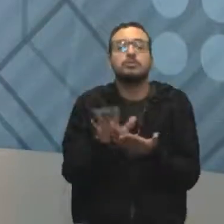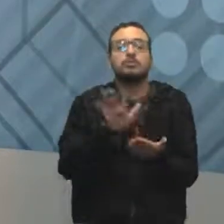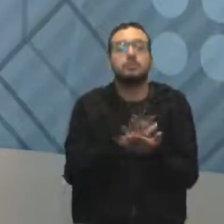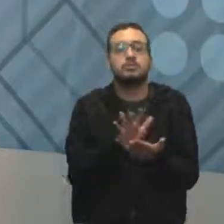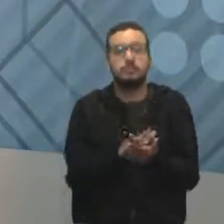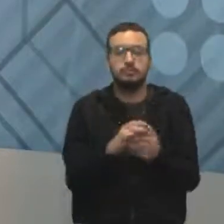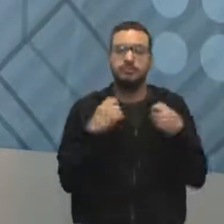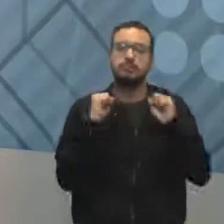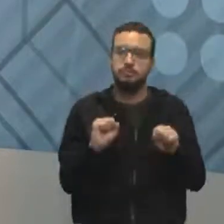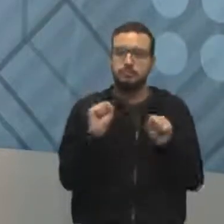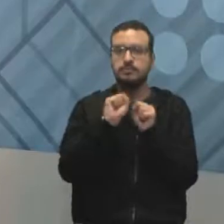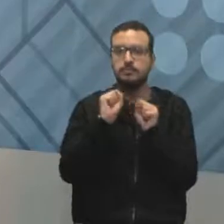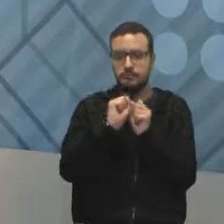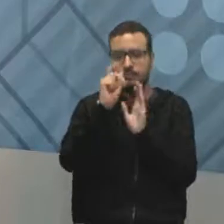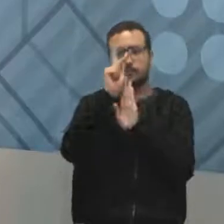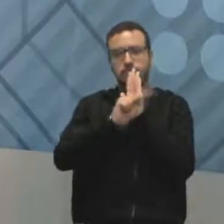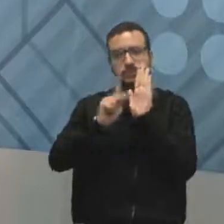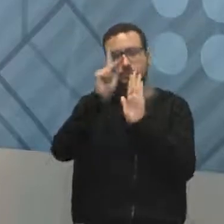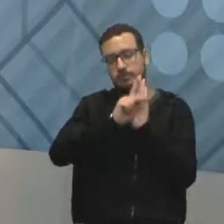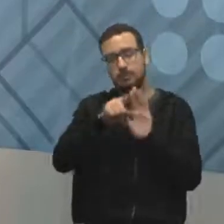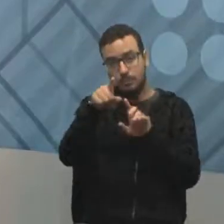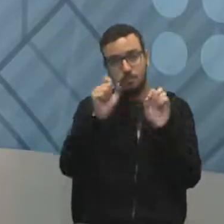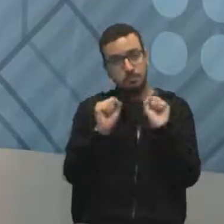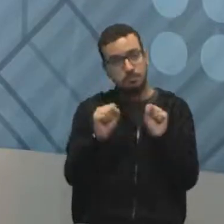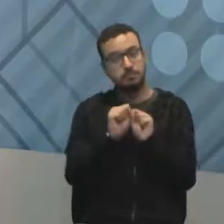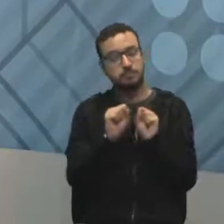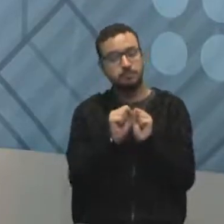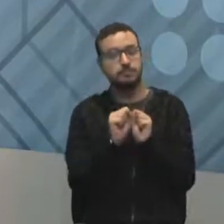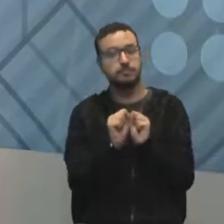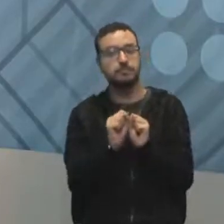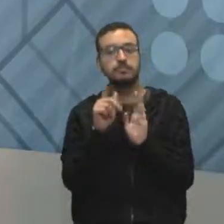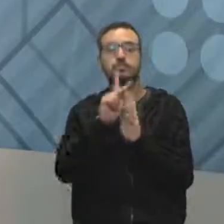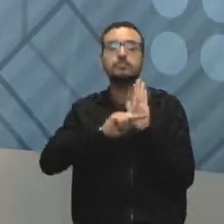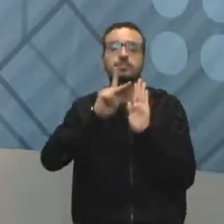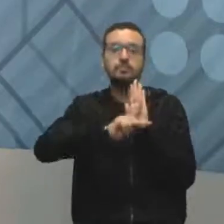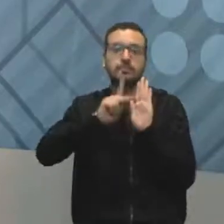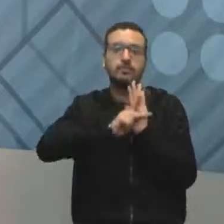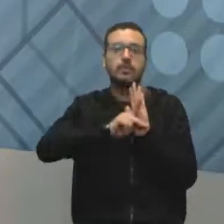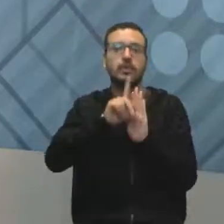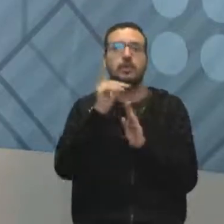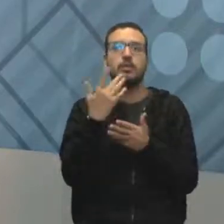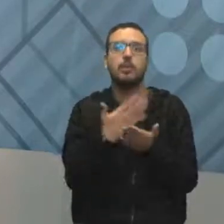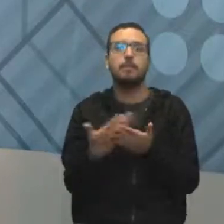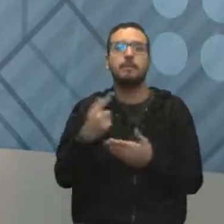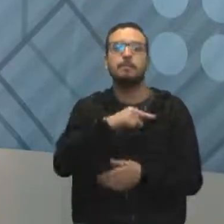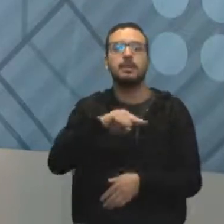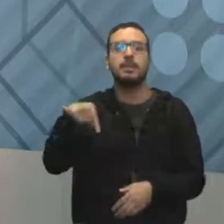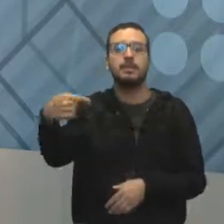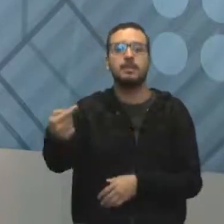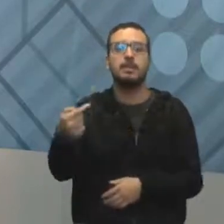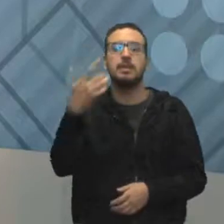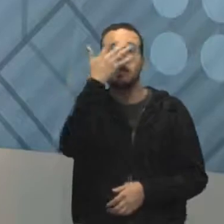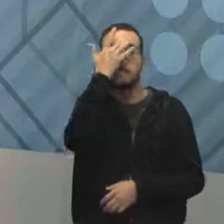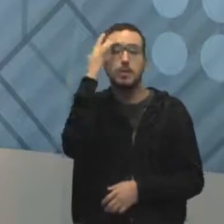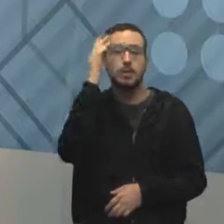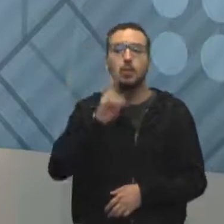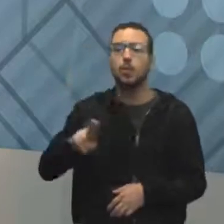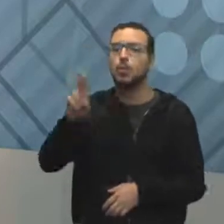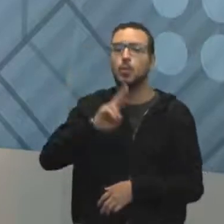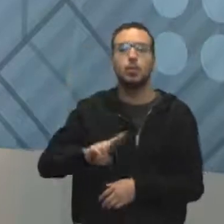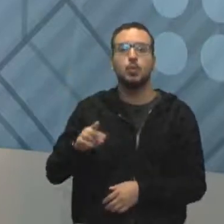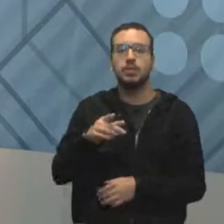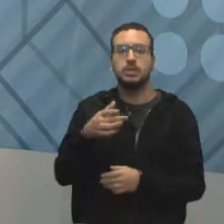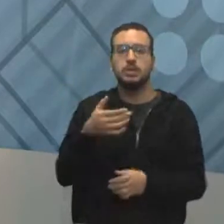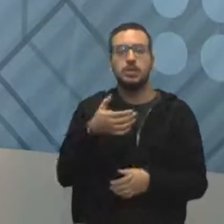Você pode montar um projeto para isso. Você pode montar um projeto para que a partir da semana que vem, ninguém mais use copinho descartável na nossa